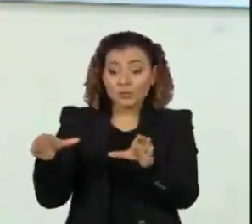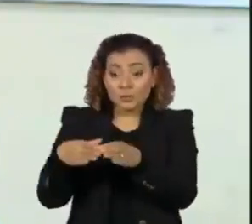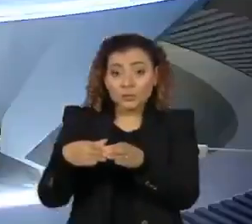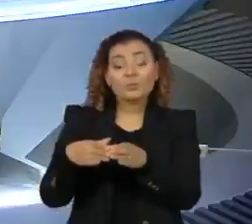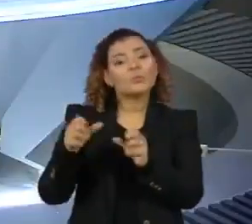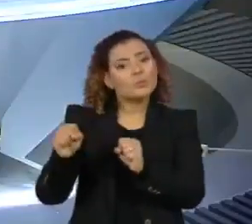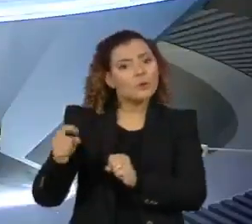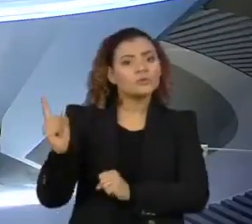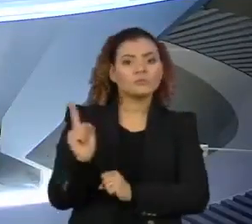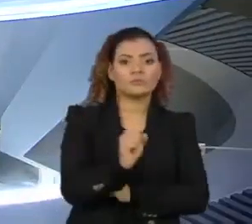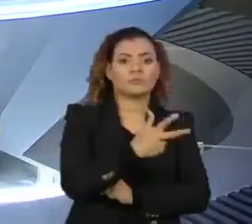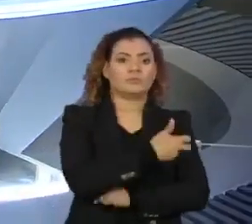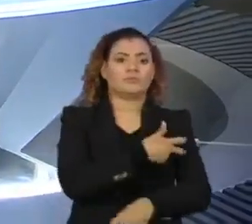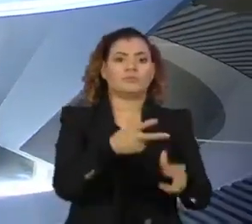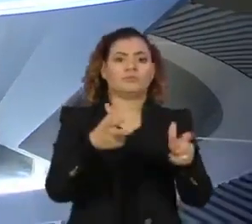para a gripe, para o vírus influenza.